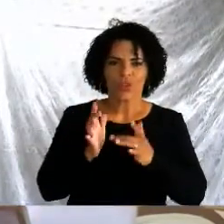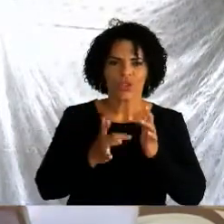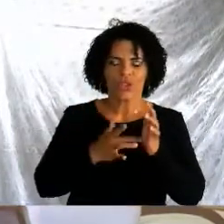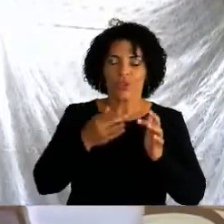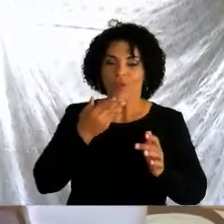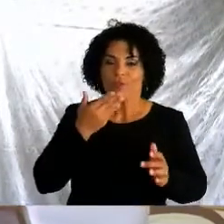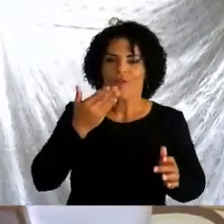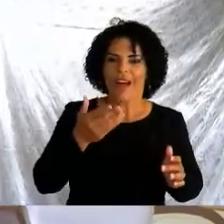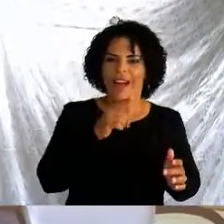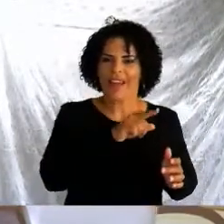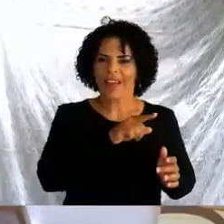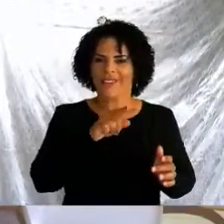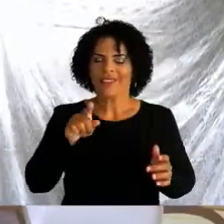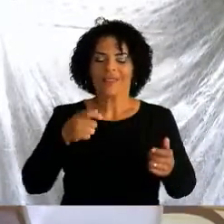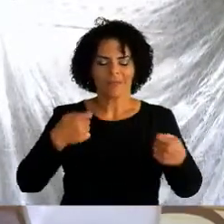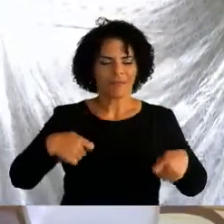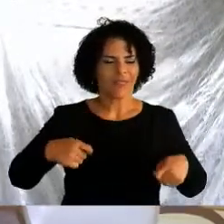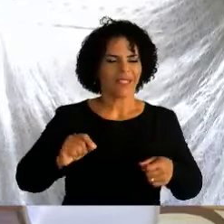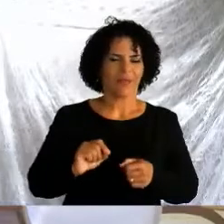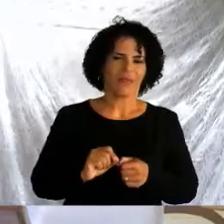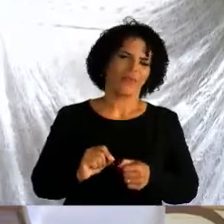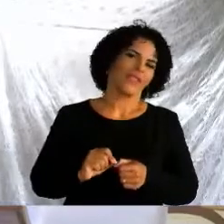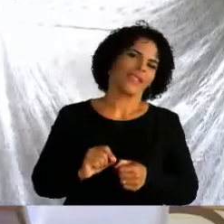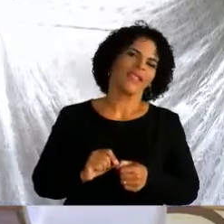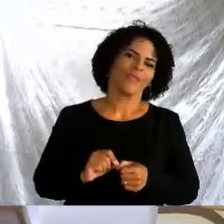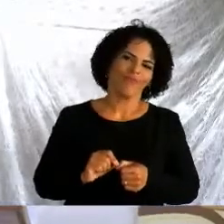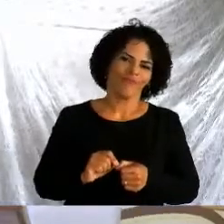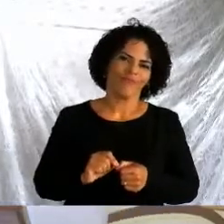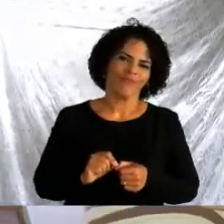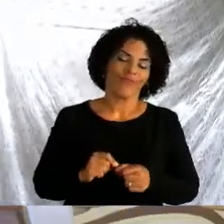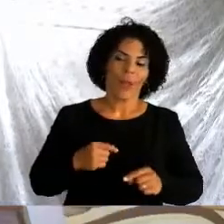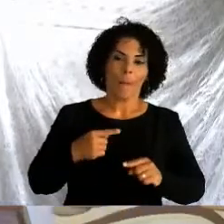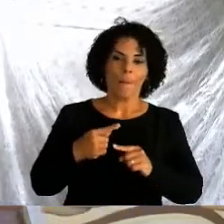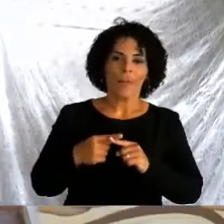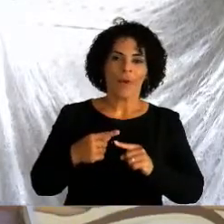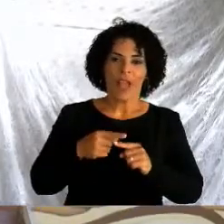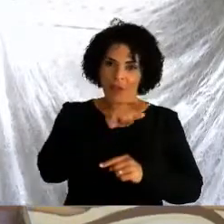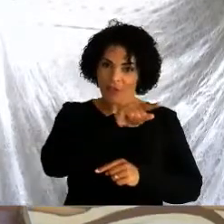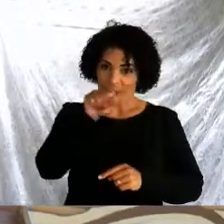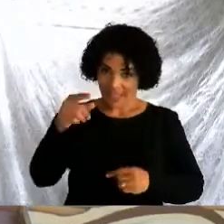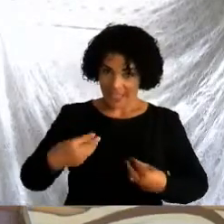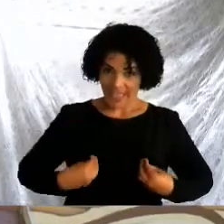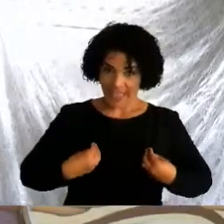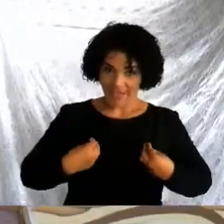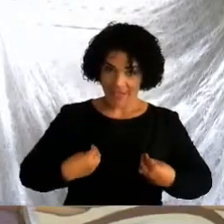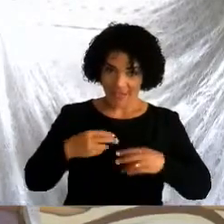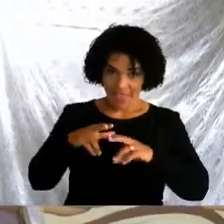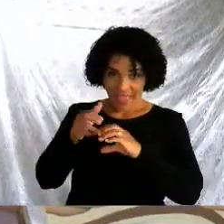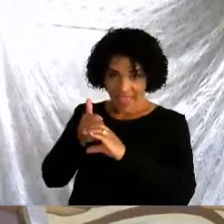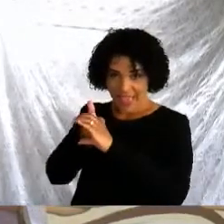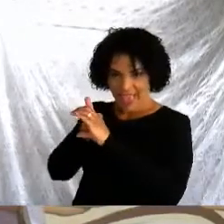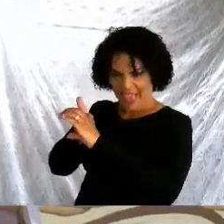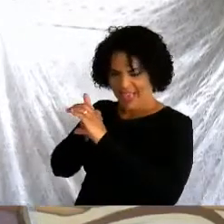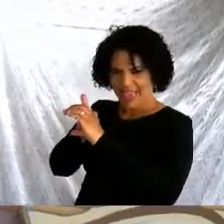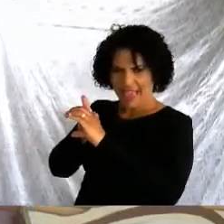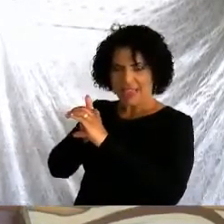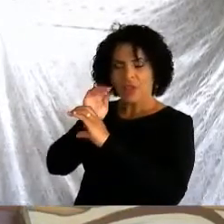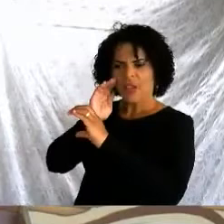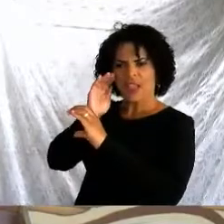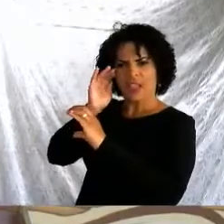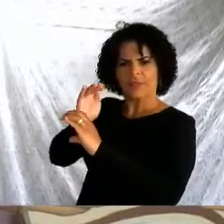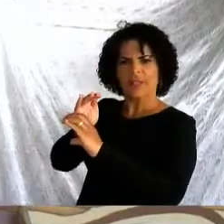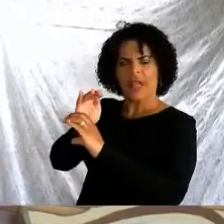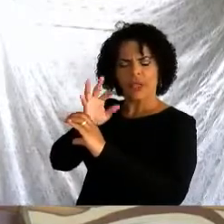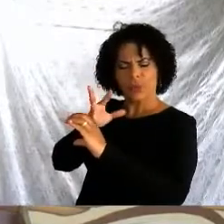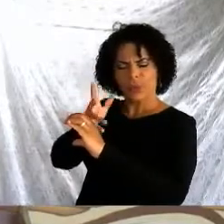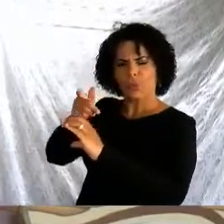Fazemos o que disse Jesus, se por ele queremos viver. Fazemos o que disse Jesus,